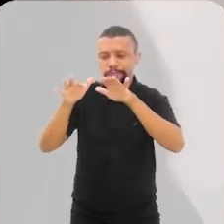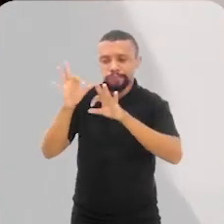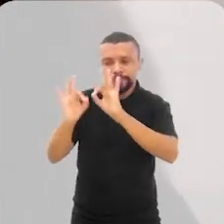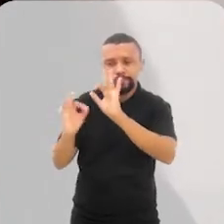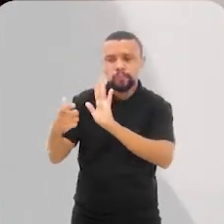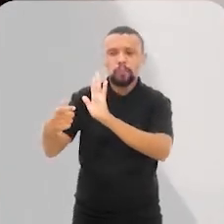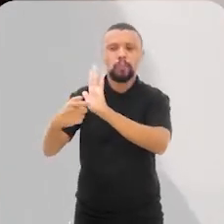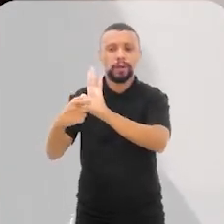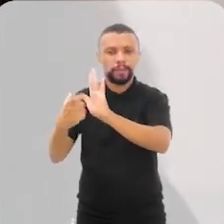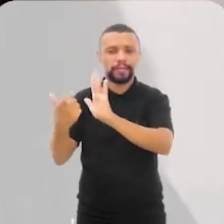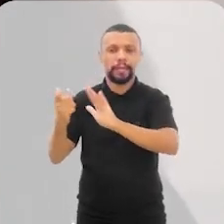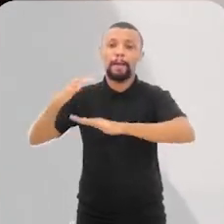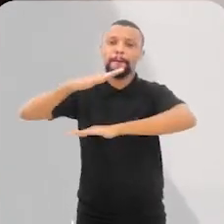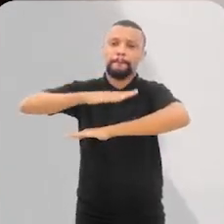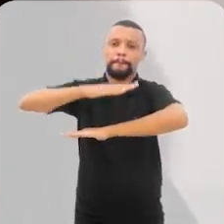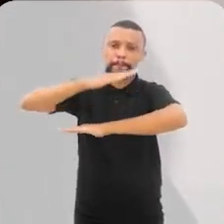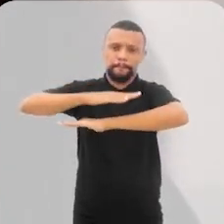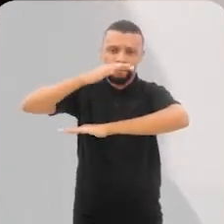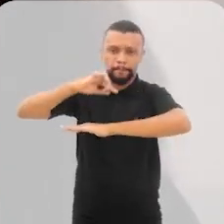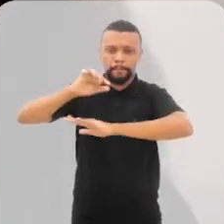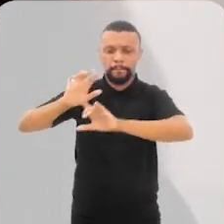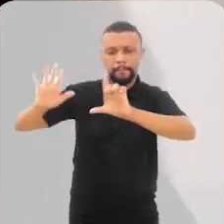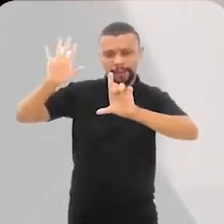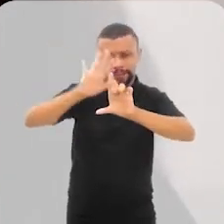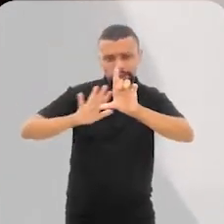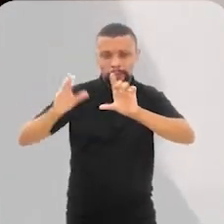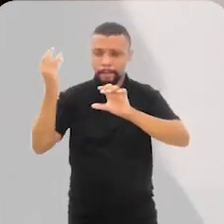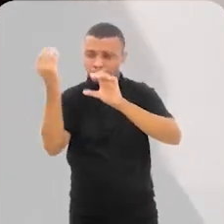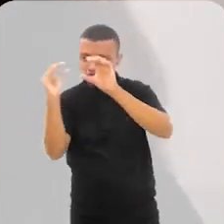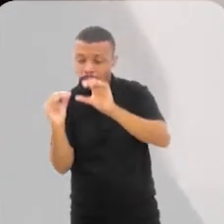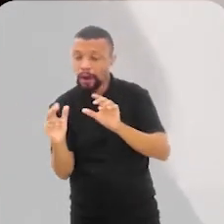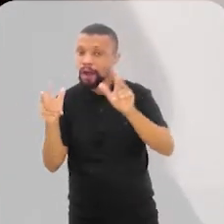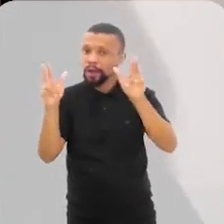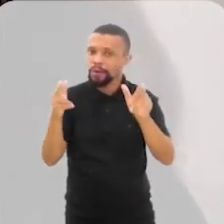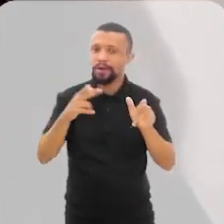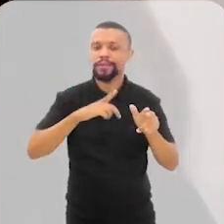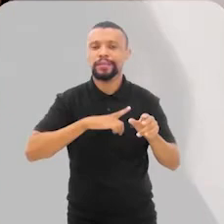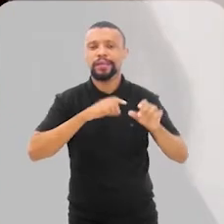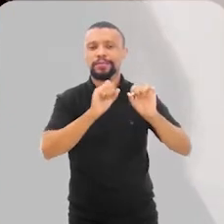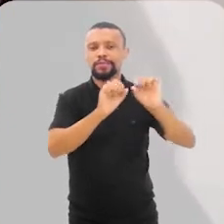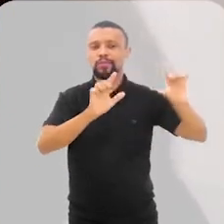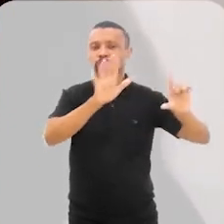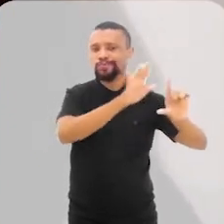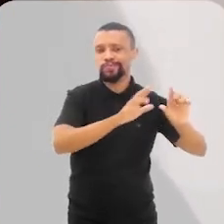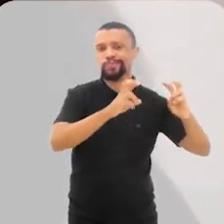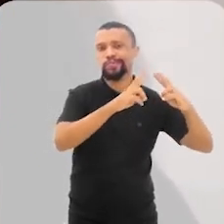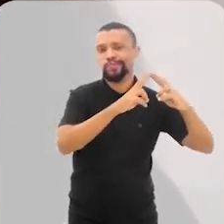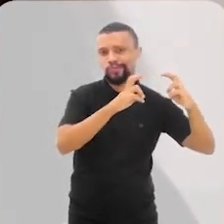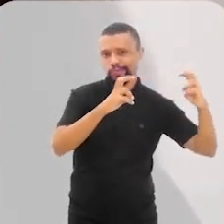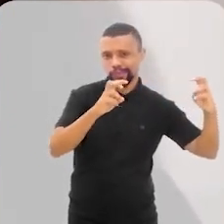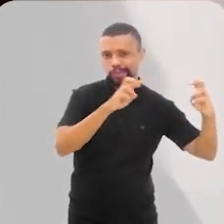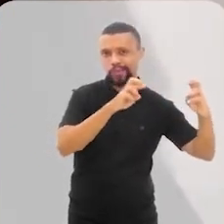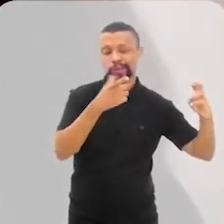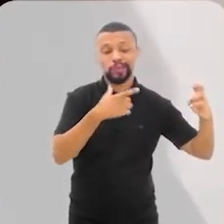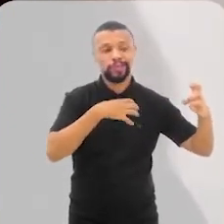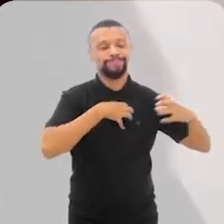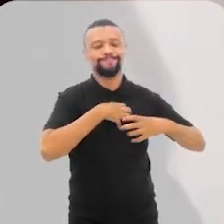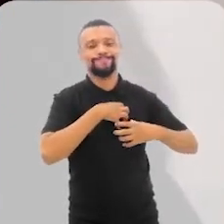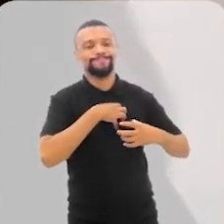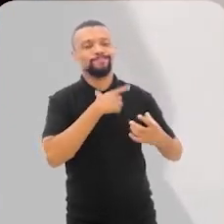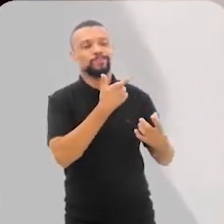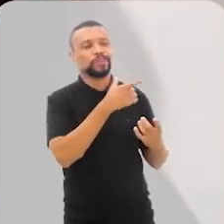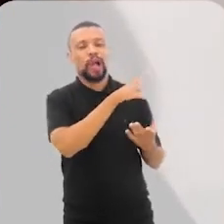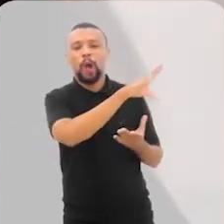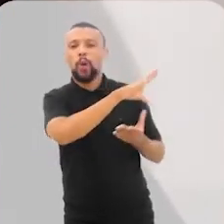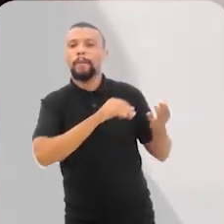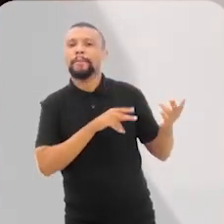plataforma, bastante parecido com o que a gente vê lá no Observatório de Florianópolis, porque é a nossa inspiração,